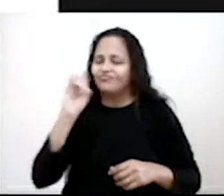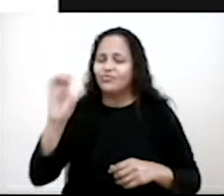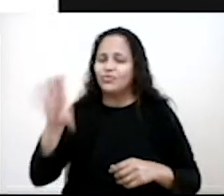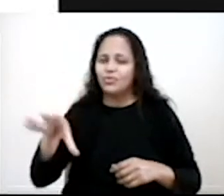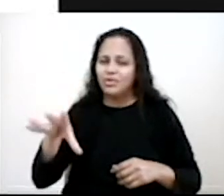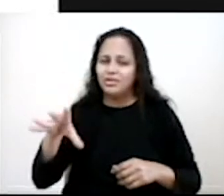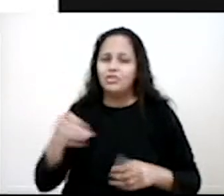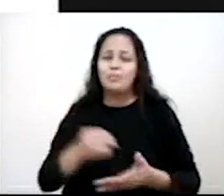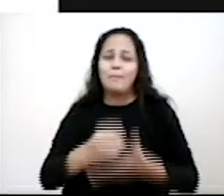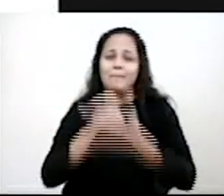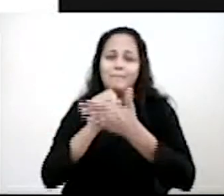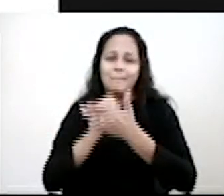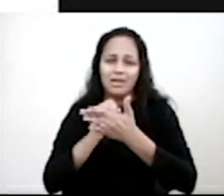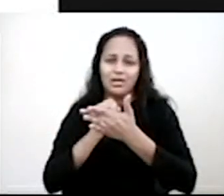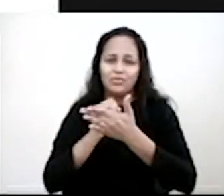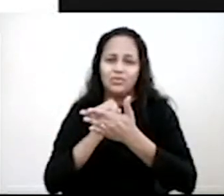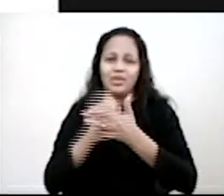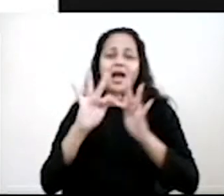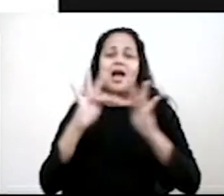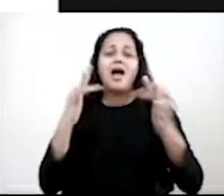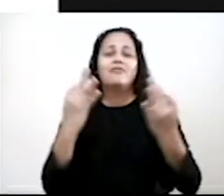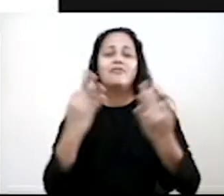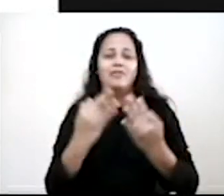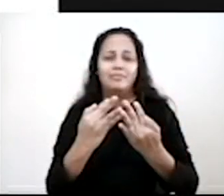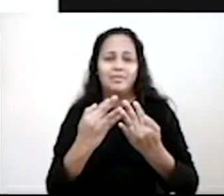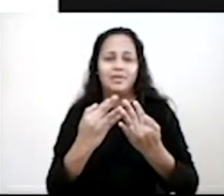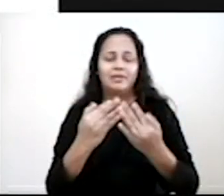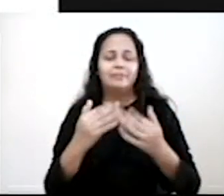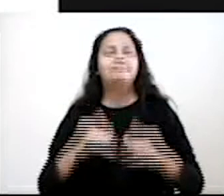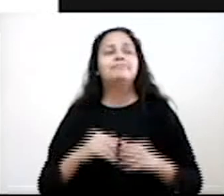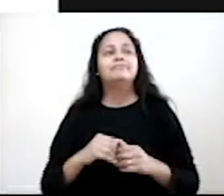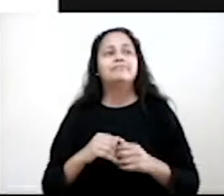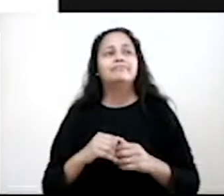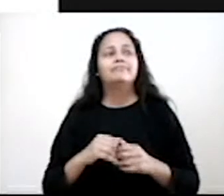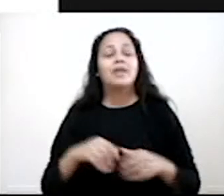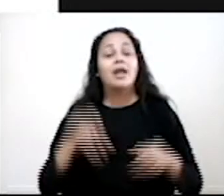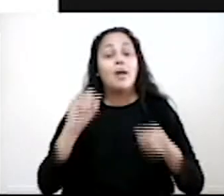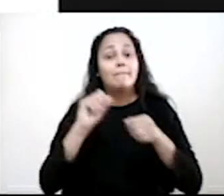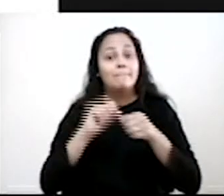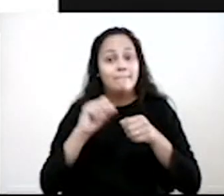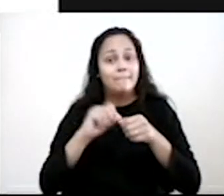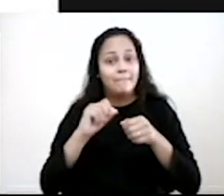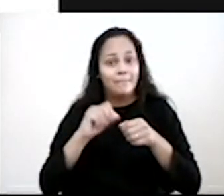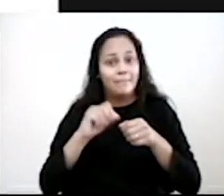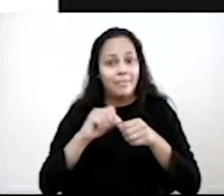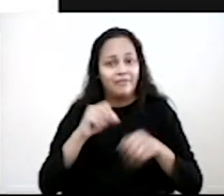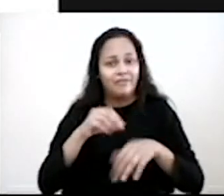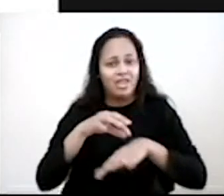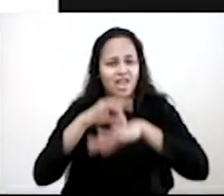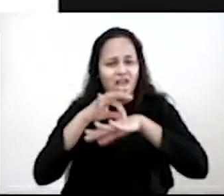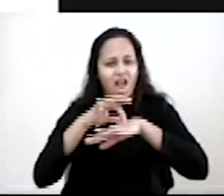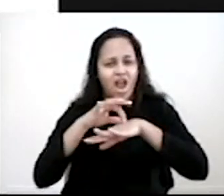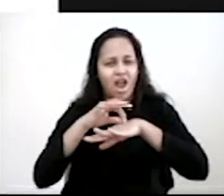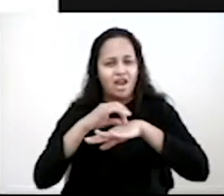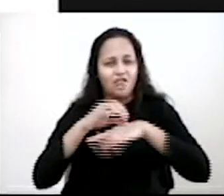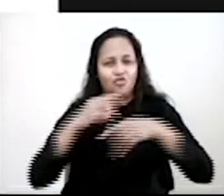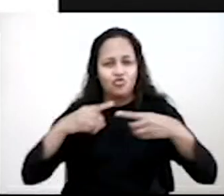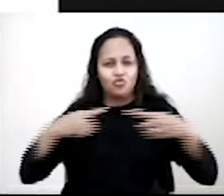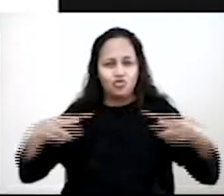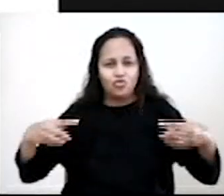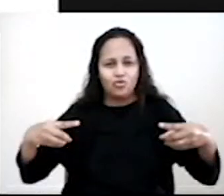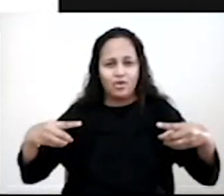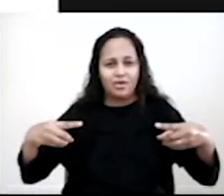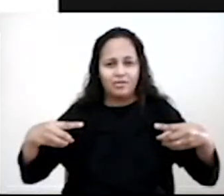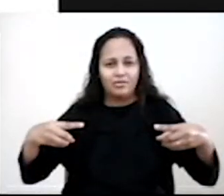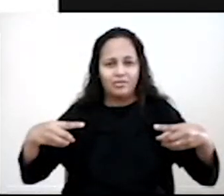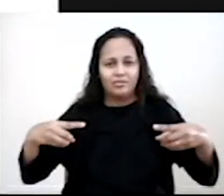para ajudar a sustentar a família. Para que possam fazer seus churrascos, ou seja, ter uma vida mais confortável. Aqui os paulistanos, eles estão dizendo.